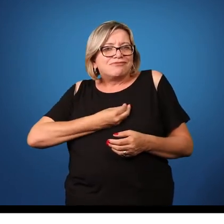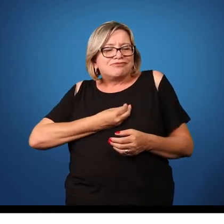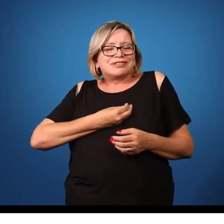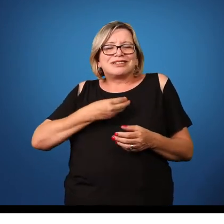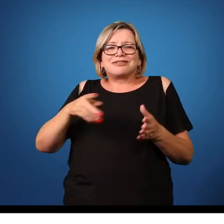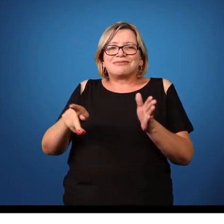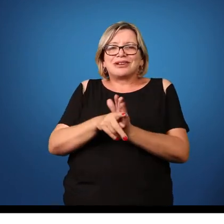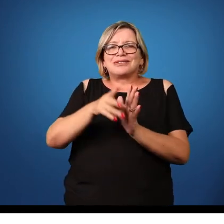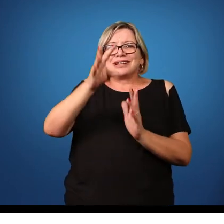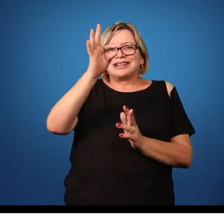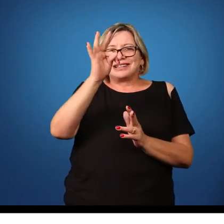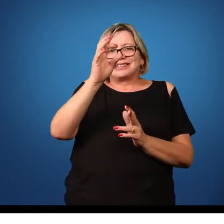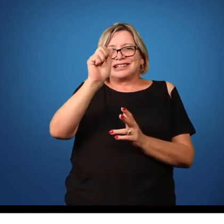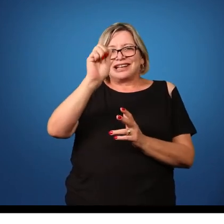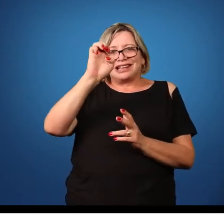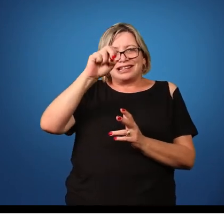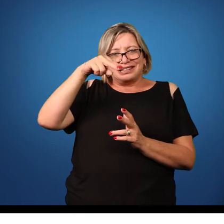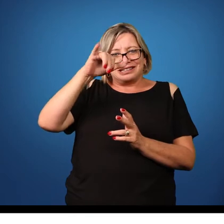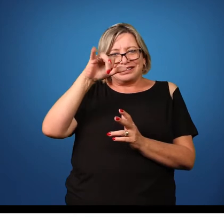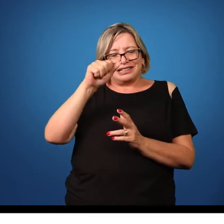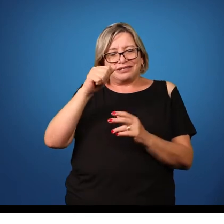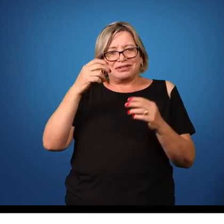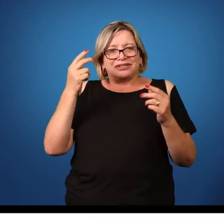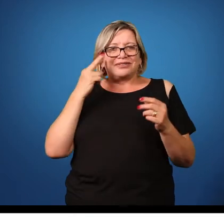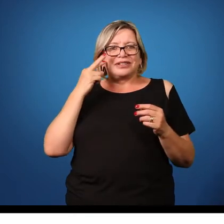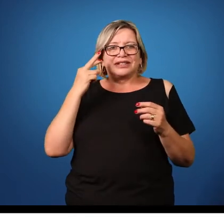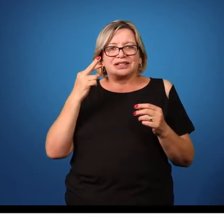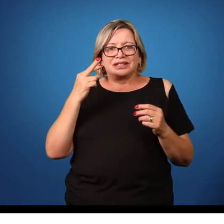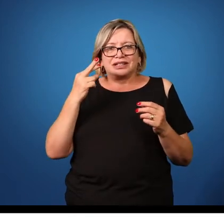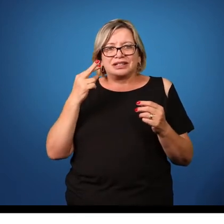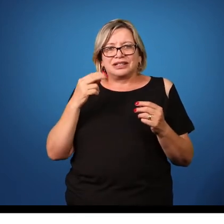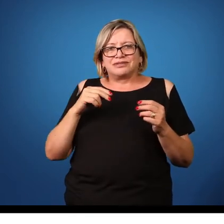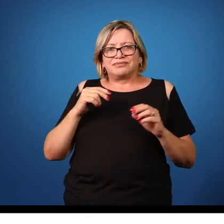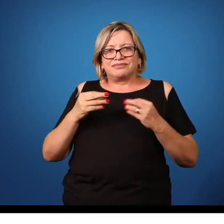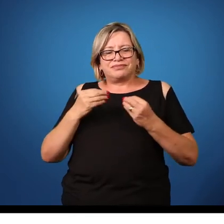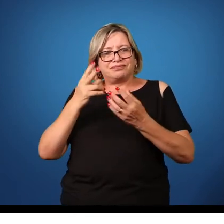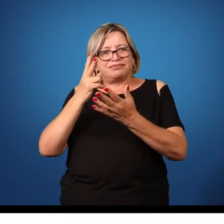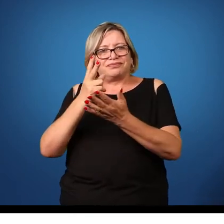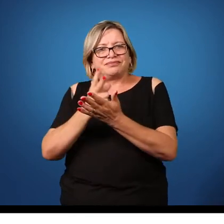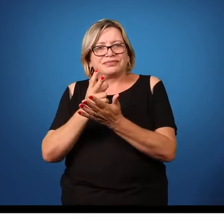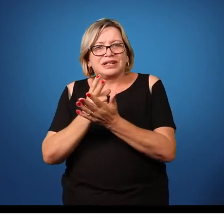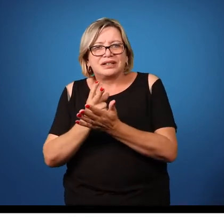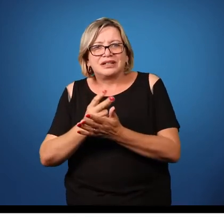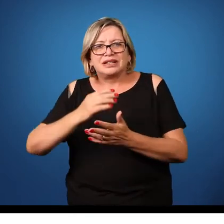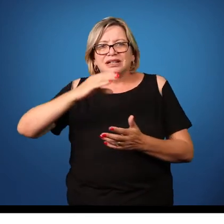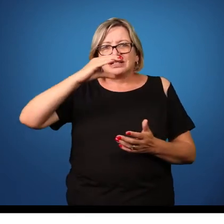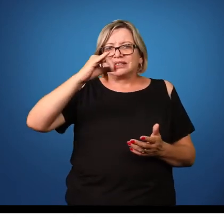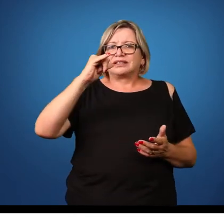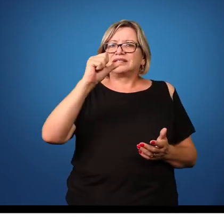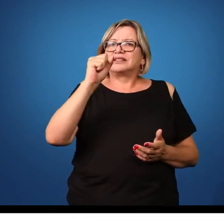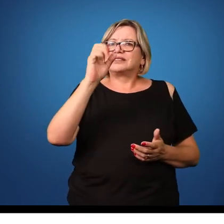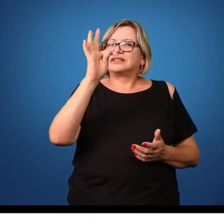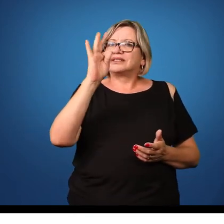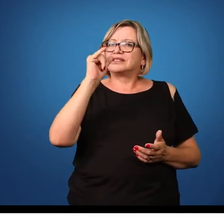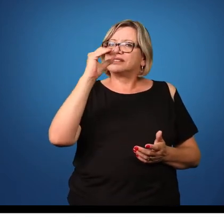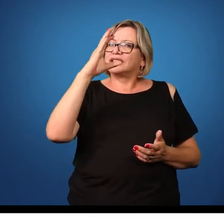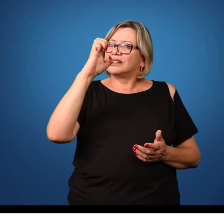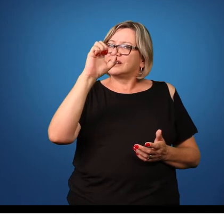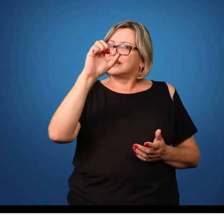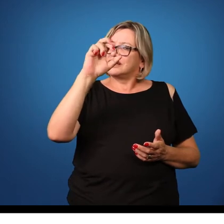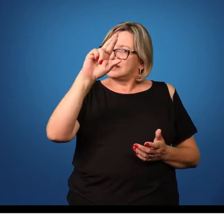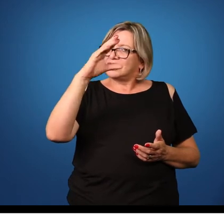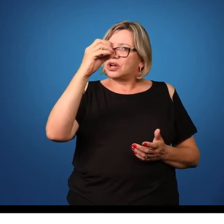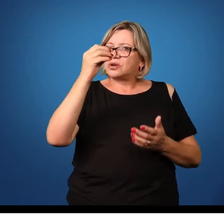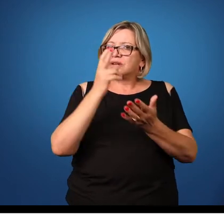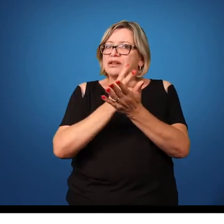funciona essa caracterização dessas doenças. A cisticercose é uma doença que ocorre normalmente em suínos e bovinos e acidentalmente nos seres humanos.